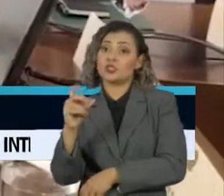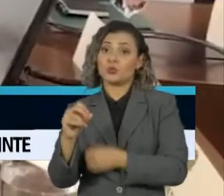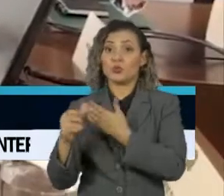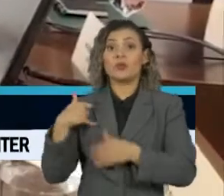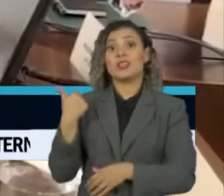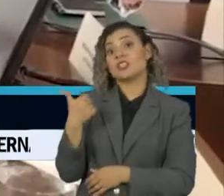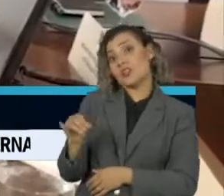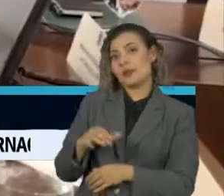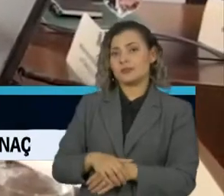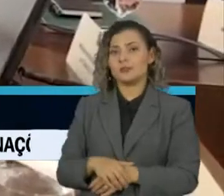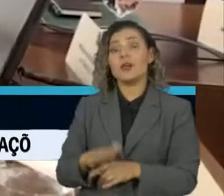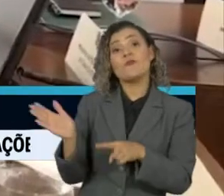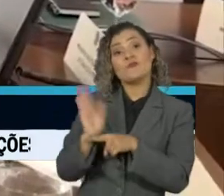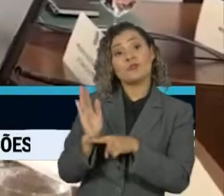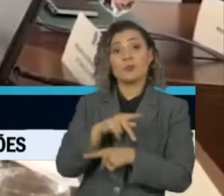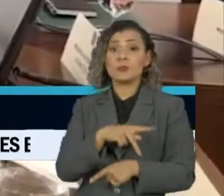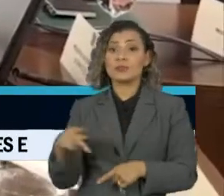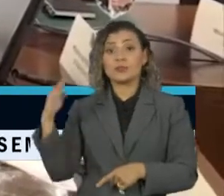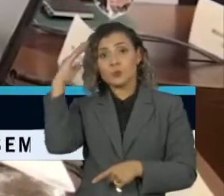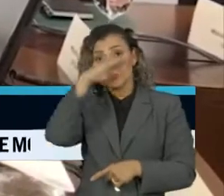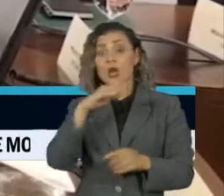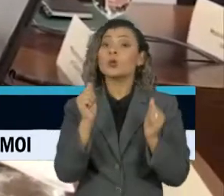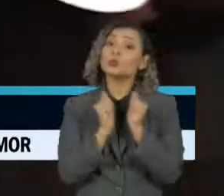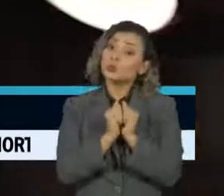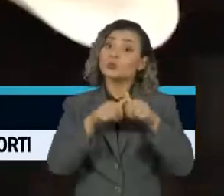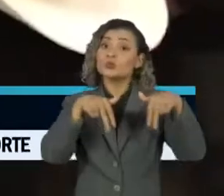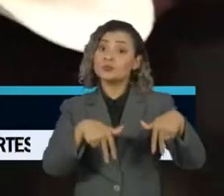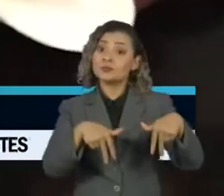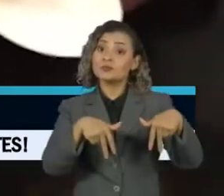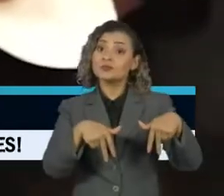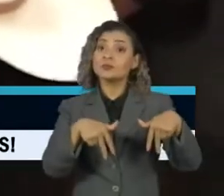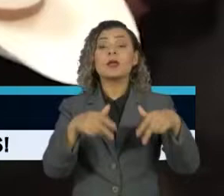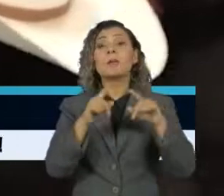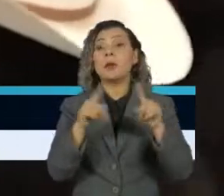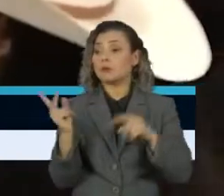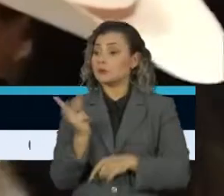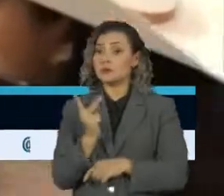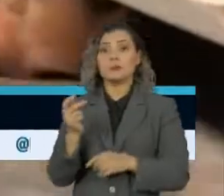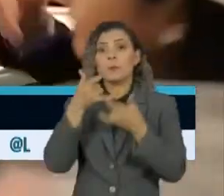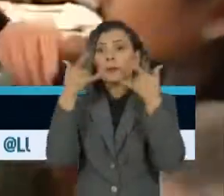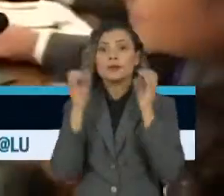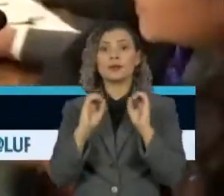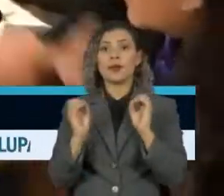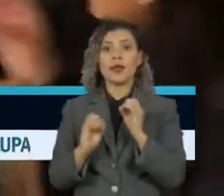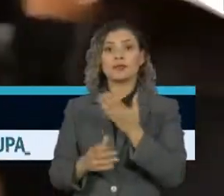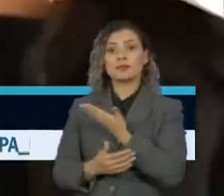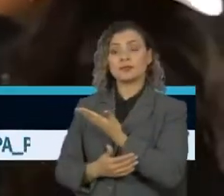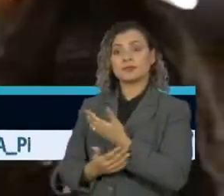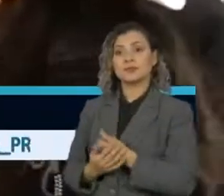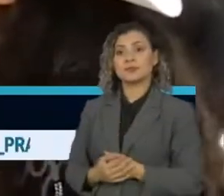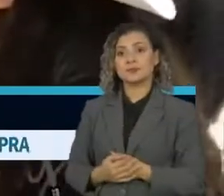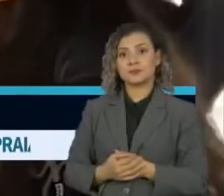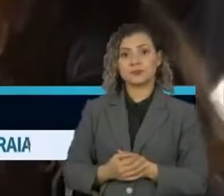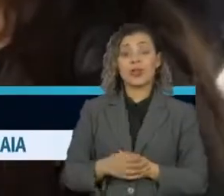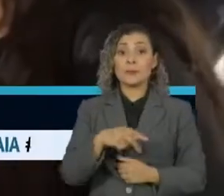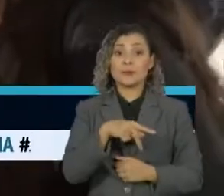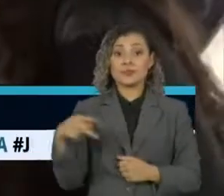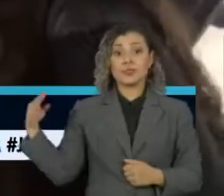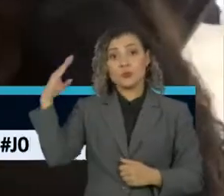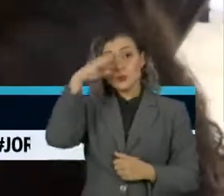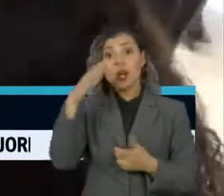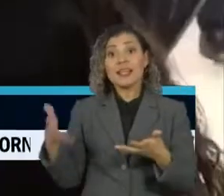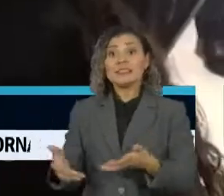No vídeo, o presidente Jair Bolsonaro aparece ao lado da criança e nenhum dos dois usa máscara de proteção. Bolsonaro